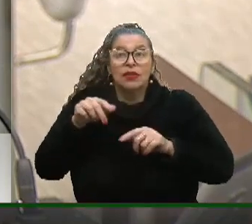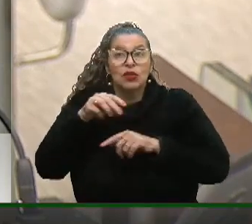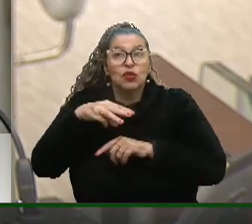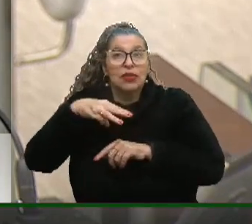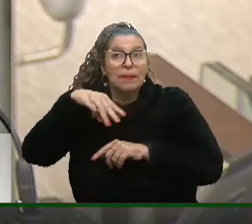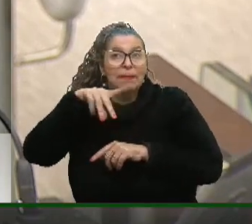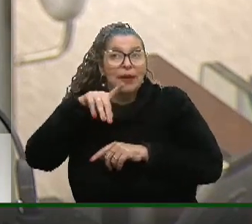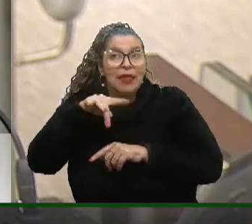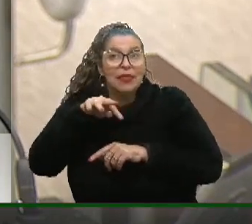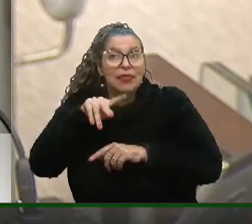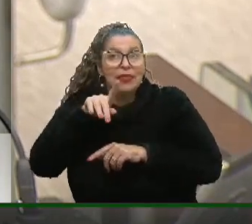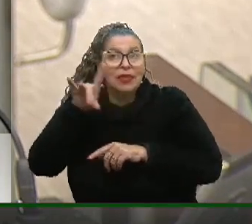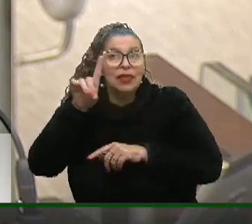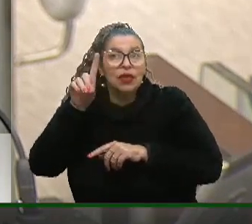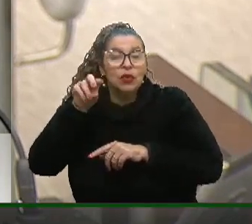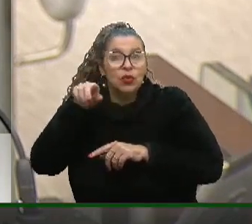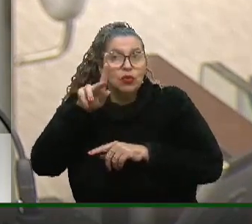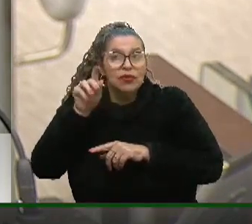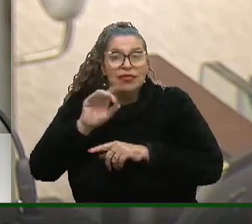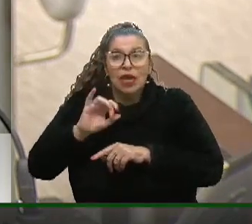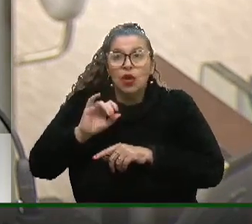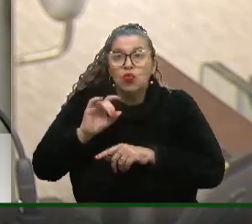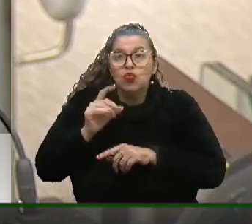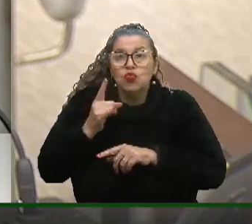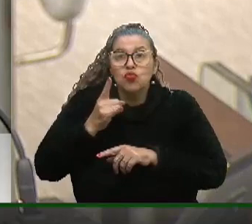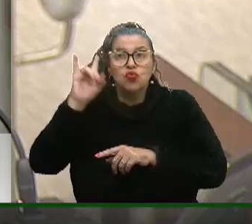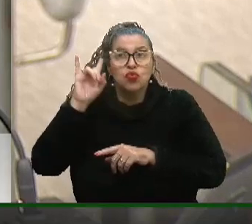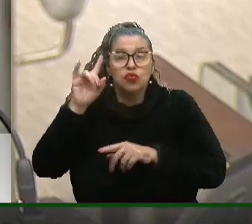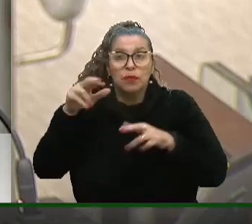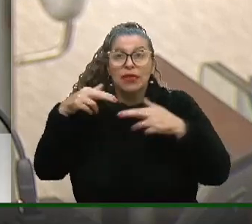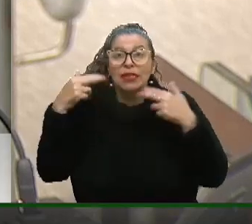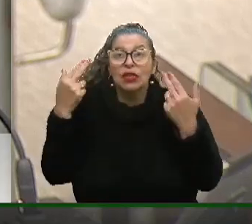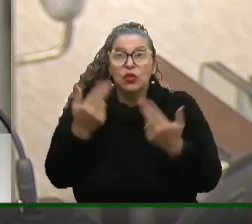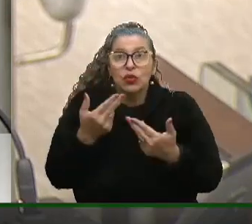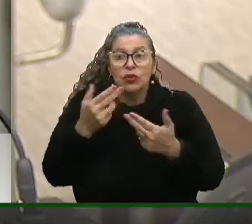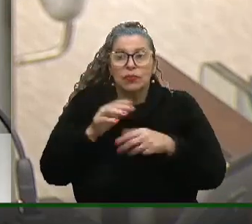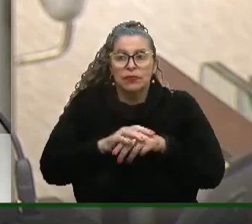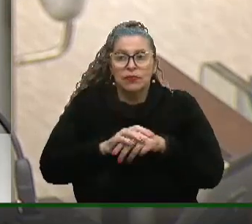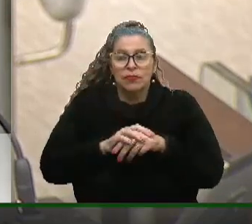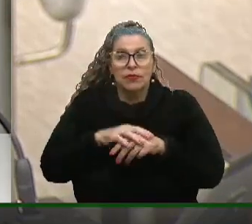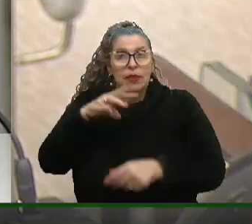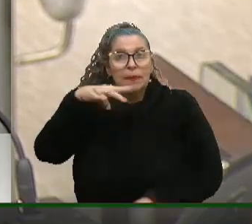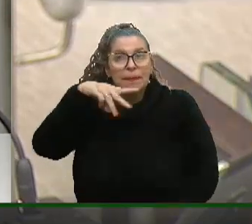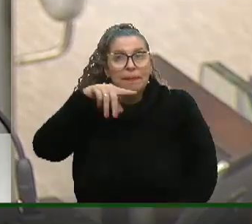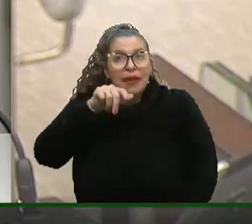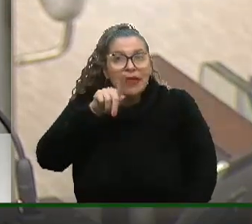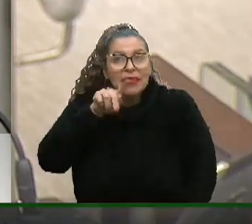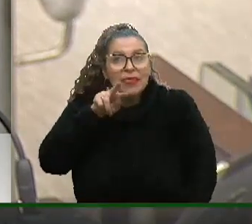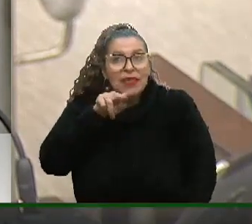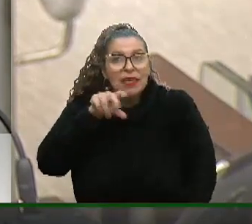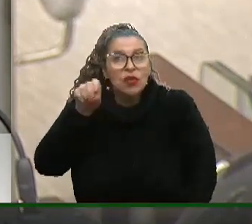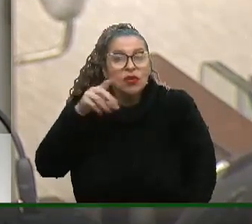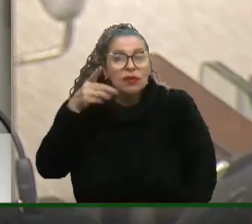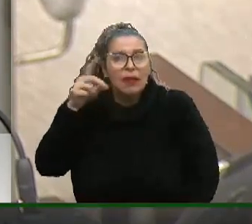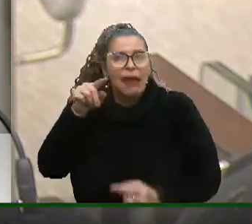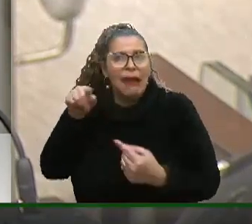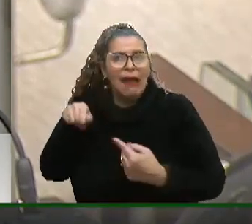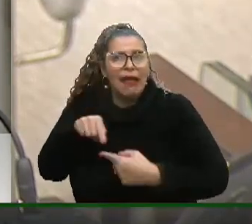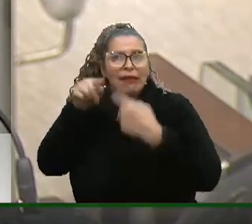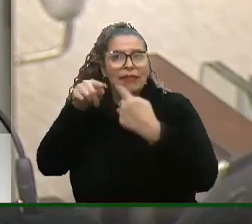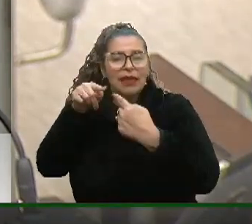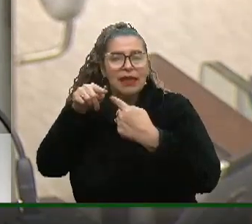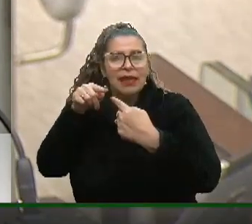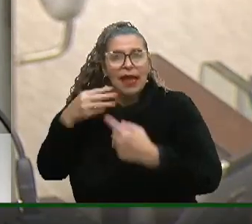Matheus Vesp na sessão da última quarta-feira. O deputado Vesp veio a essa tribuna para atacar a minha